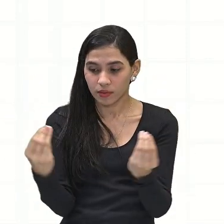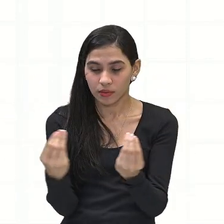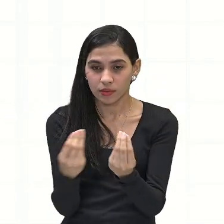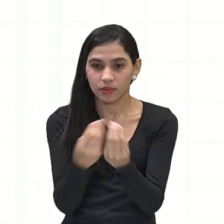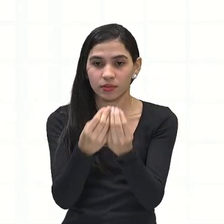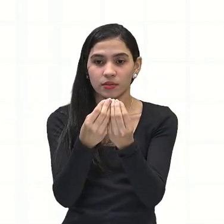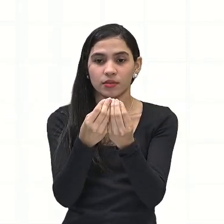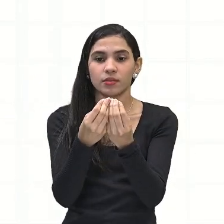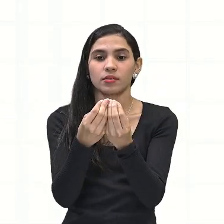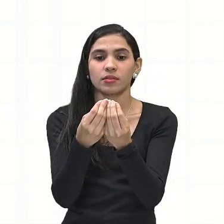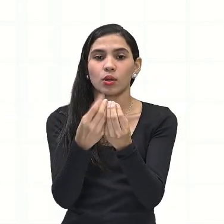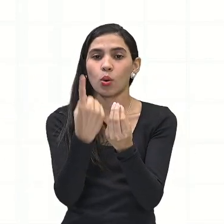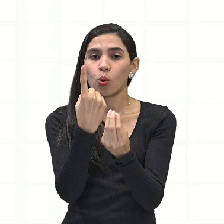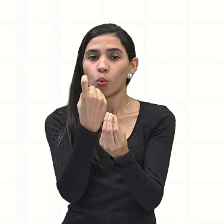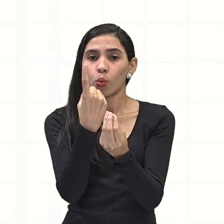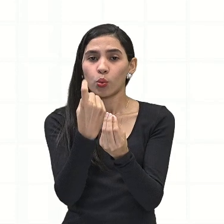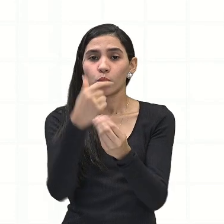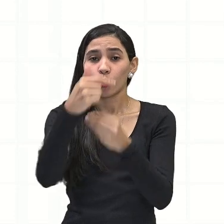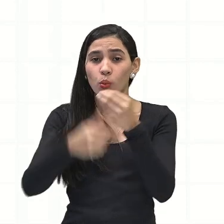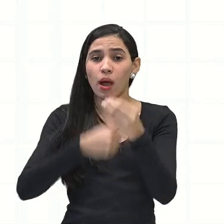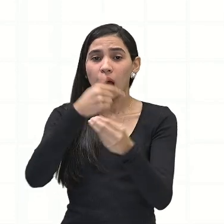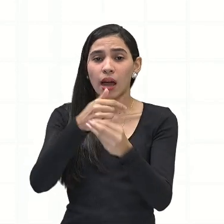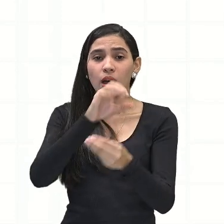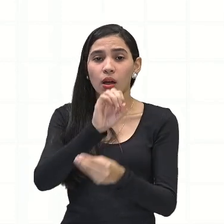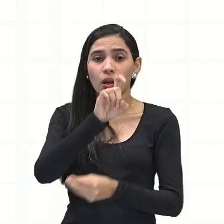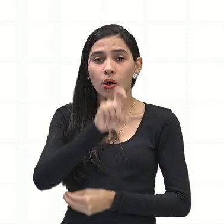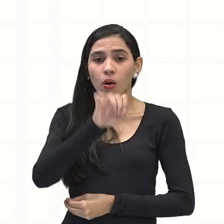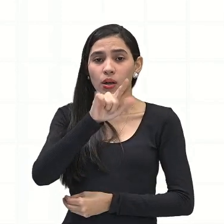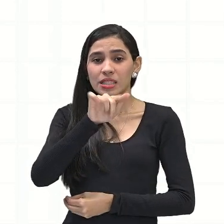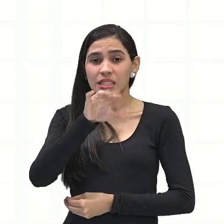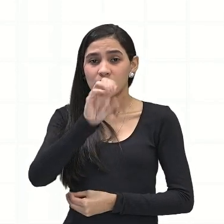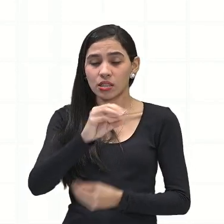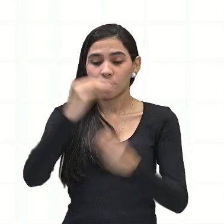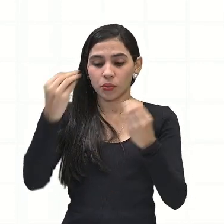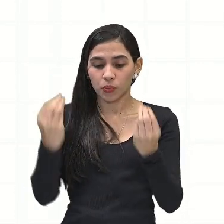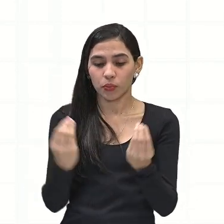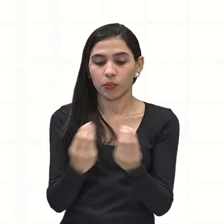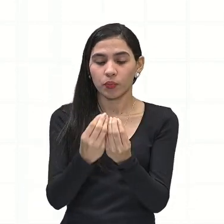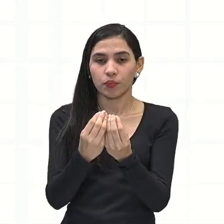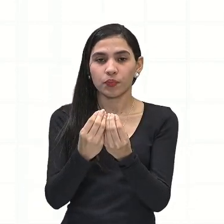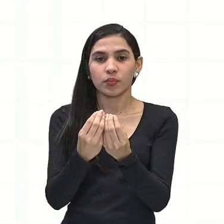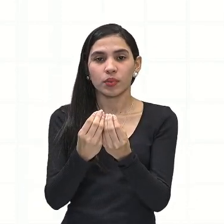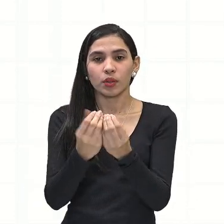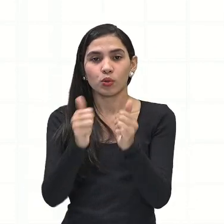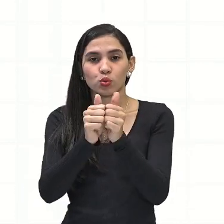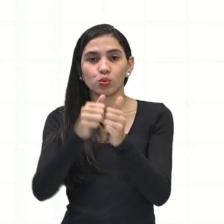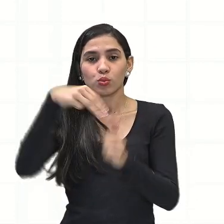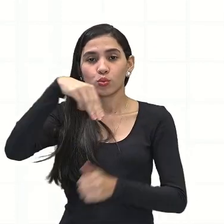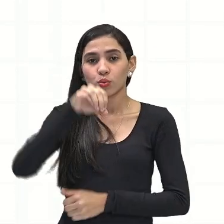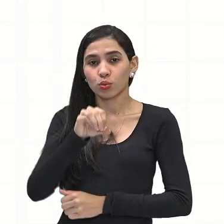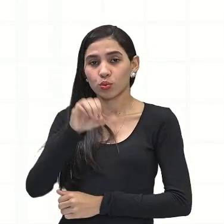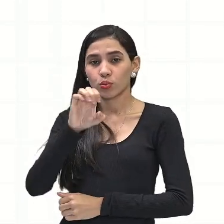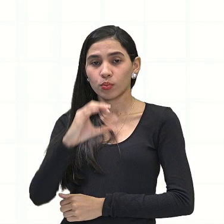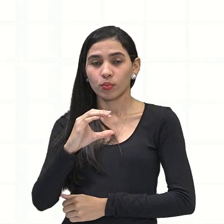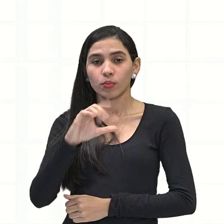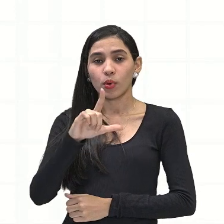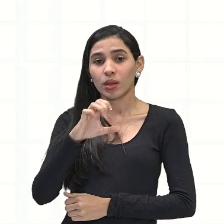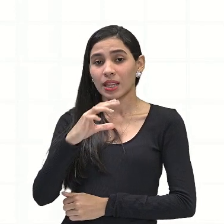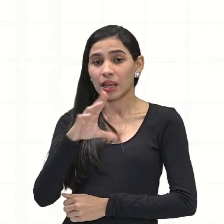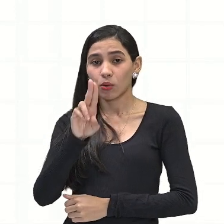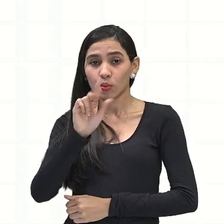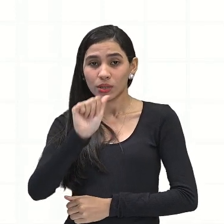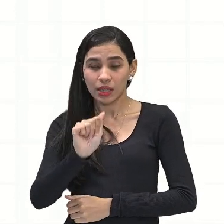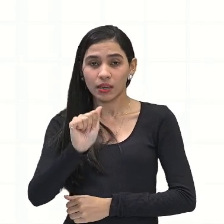a um átomo de oxigênio, vai se unir a uma molécula de oxigênio. Então, essa